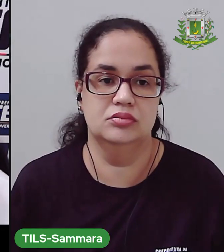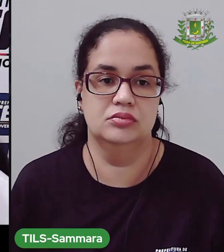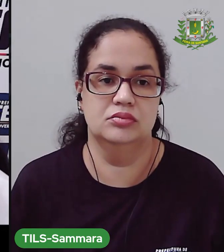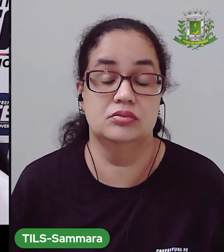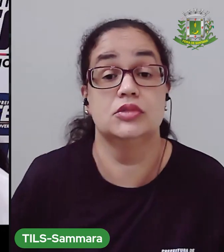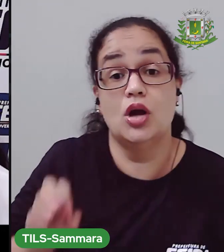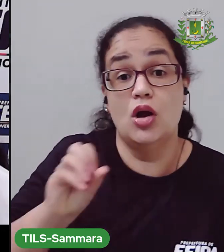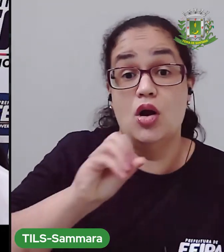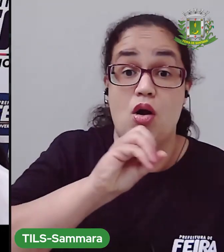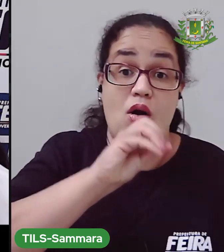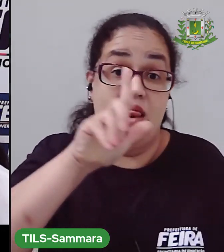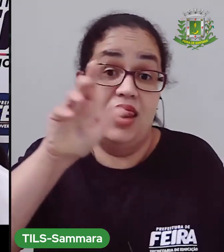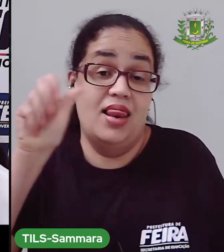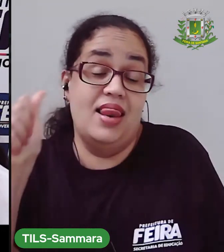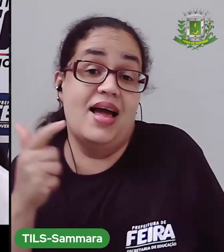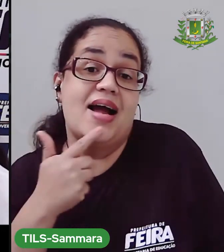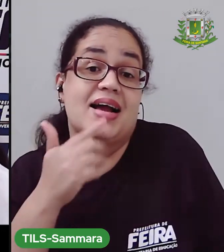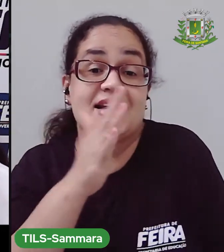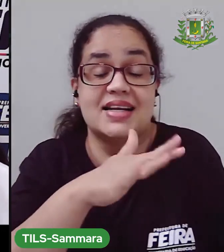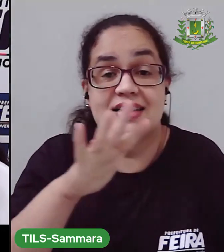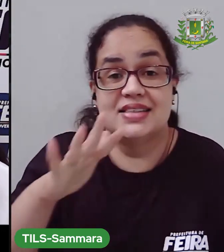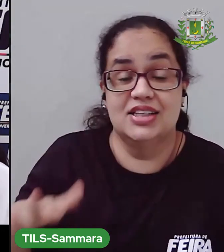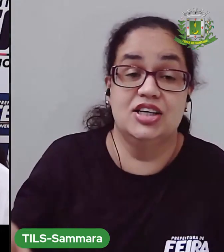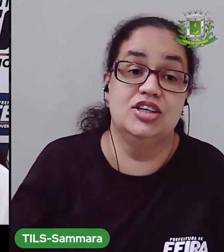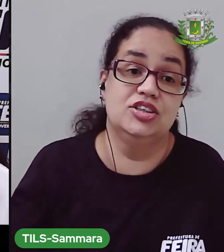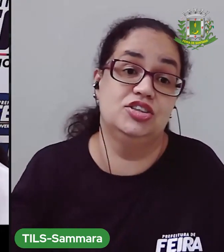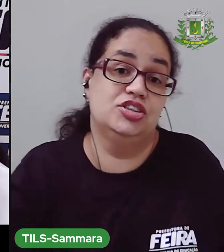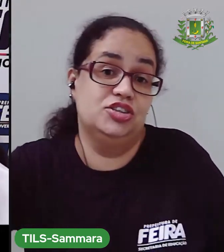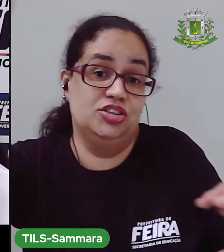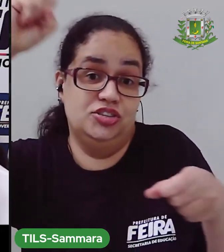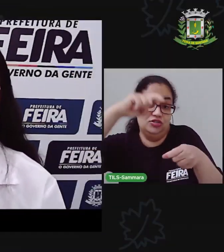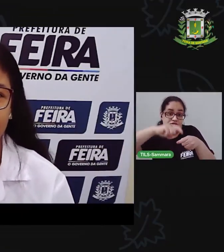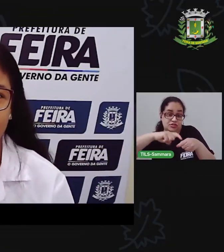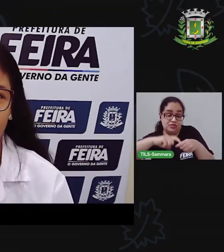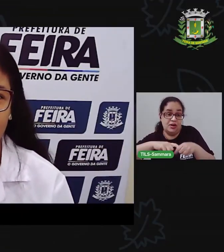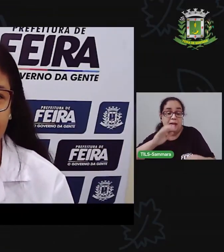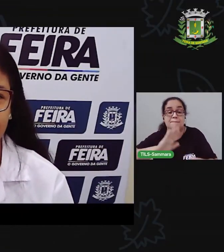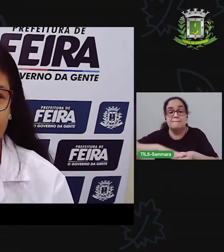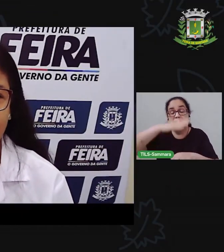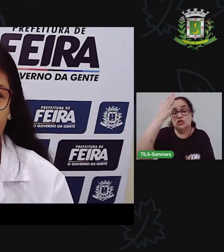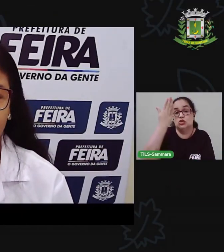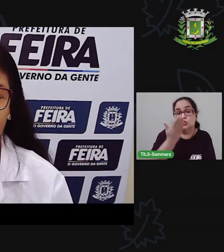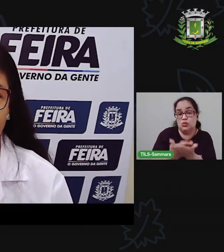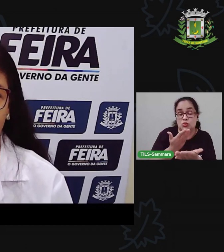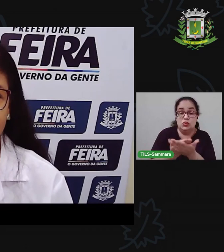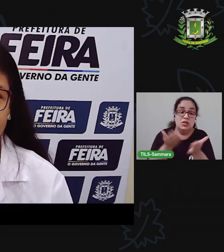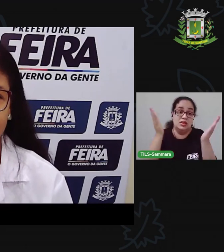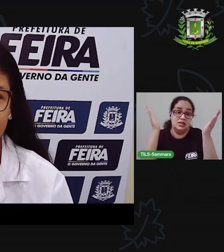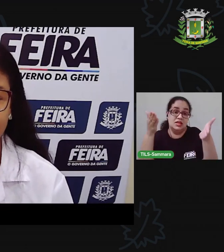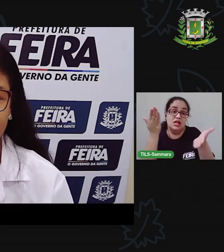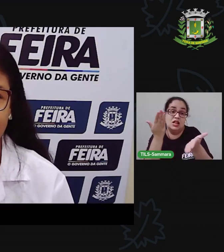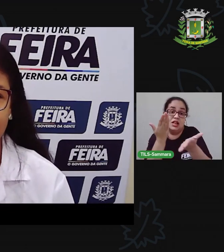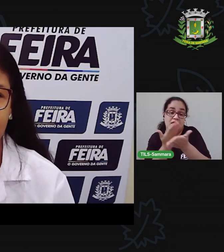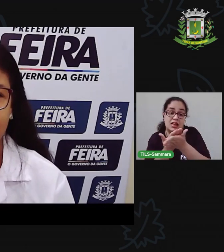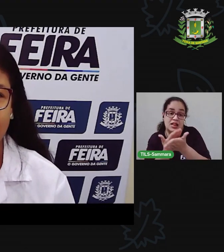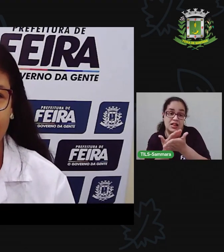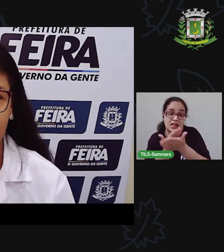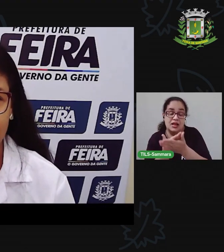Olá, crianças! Estamos de volta com mais uma aula, agora com a aula de